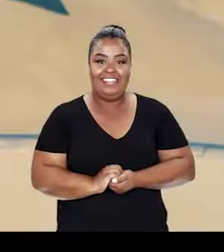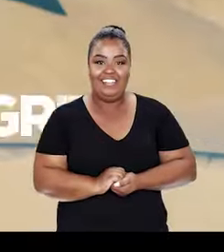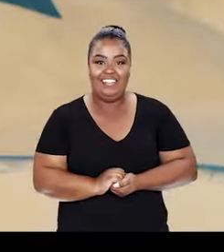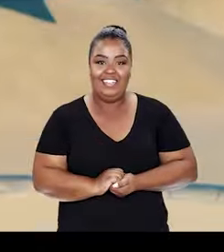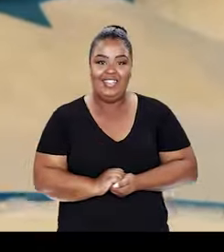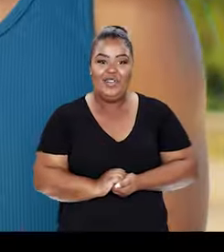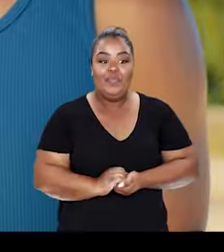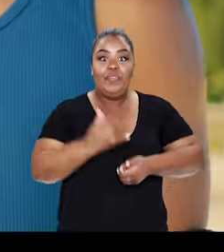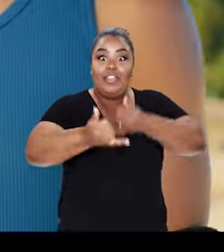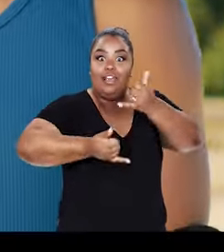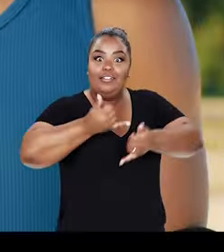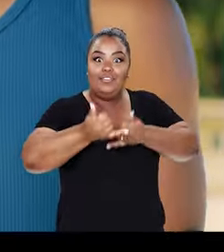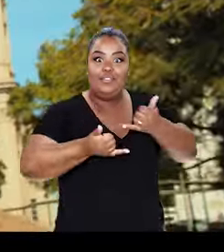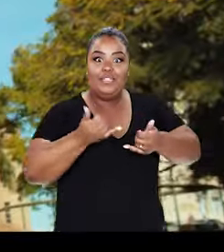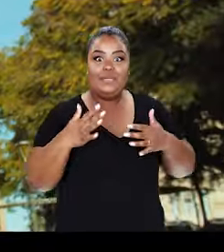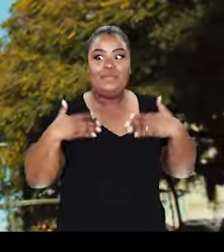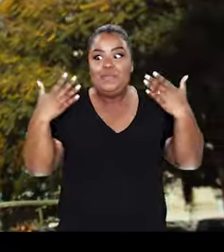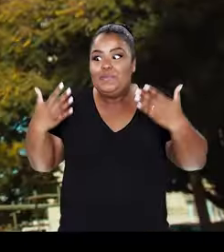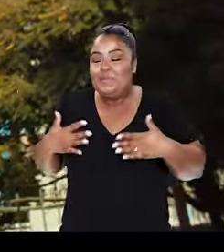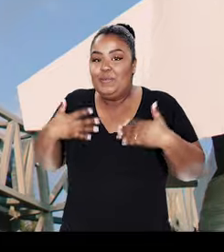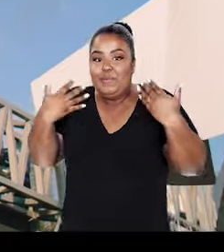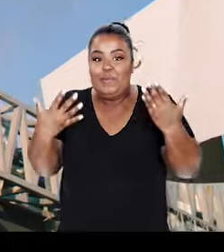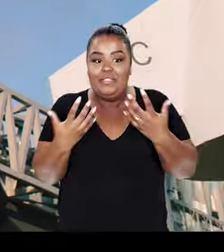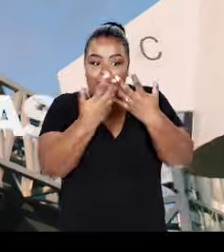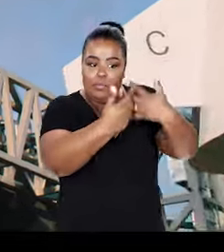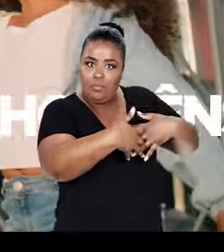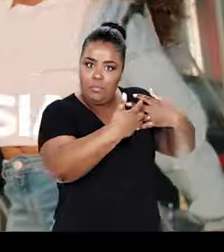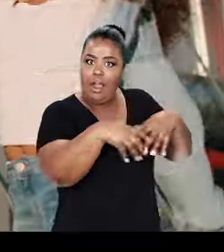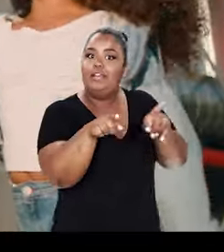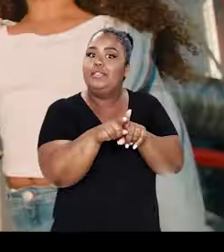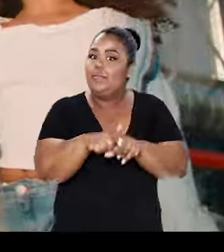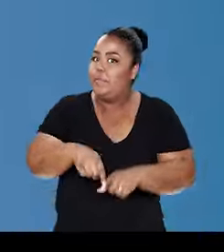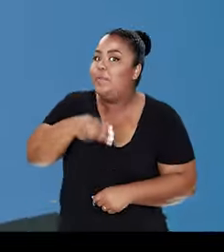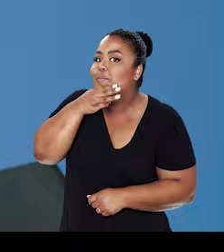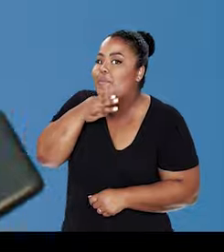Da diversão e surpresa dos parques e museus.